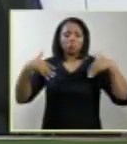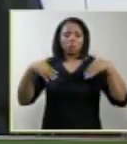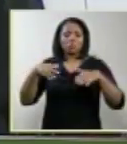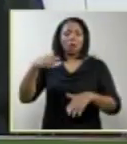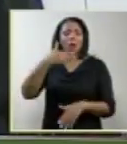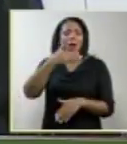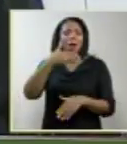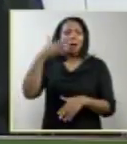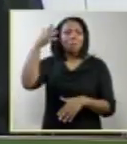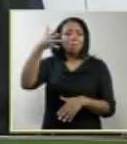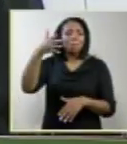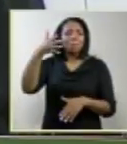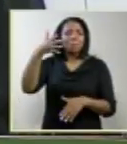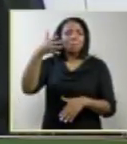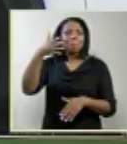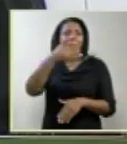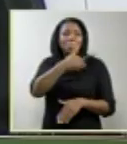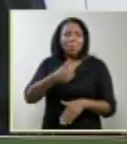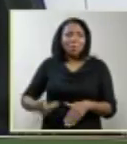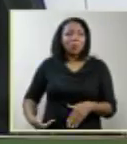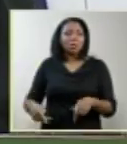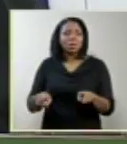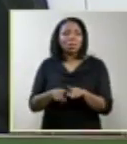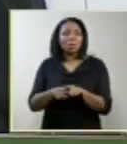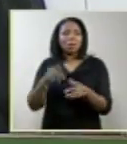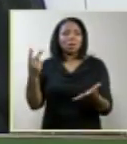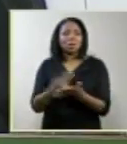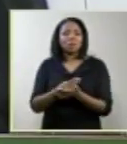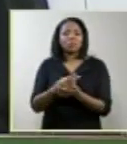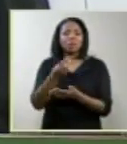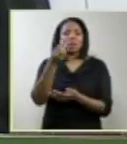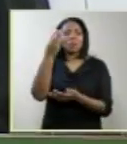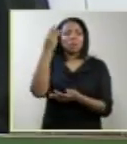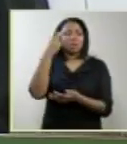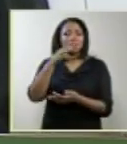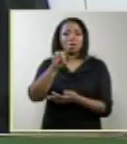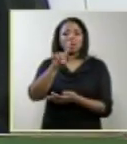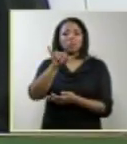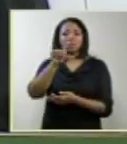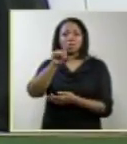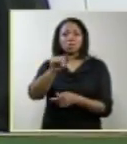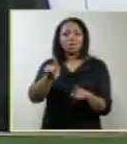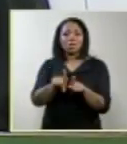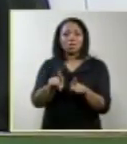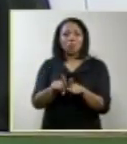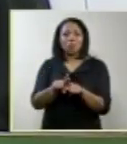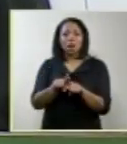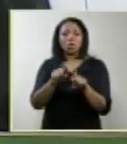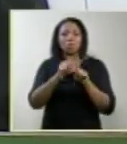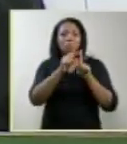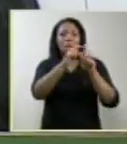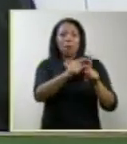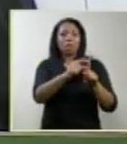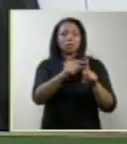desdobrada por hora em três dias. Doutor Luiz Roberto Barroso, com a palavra.